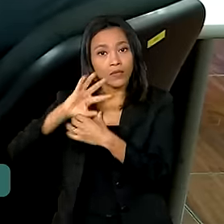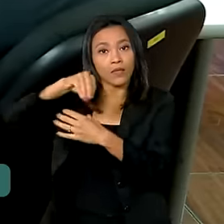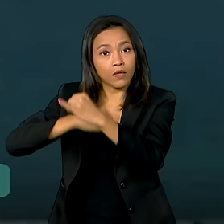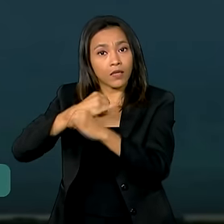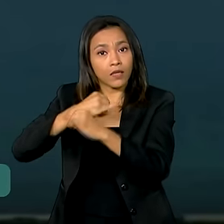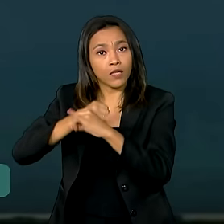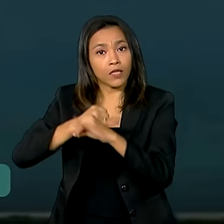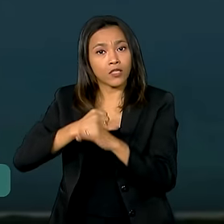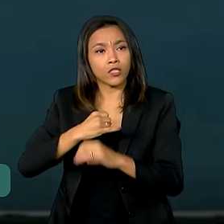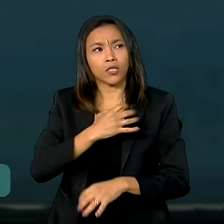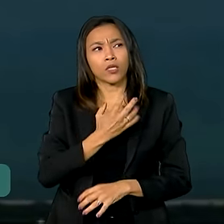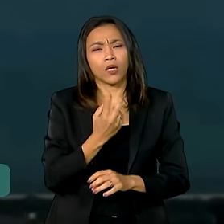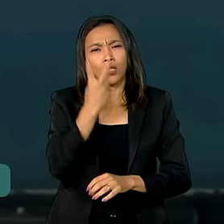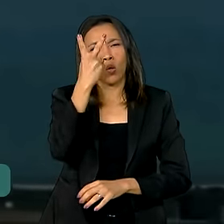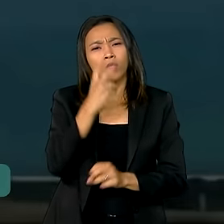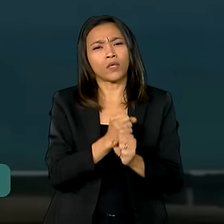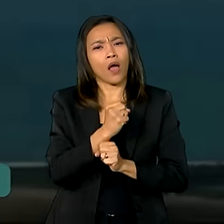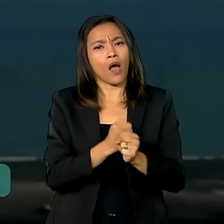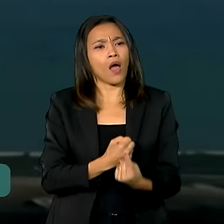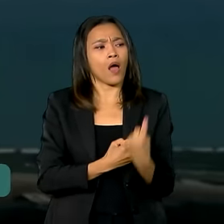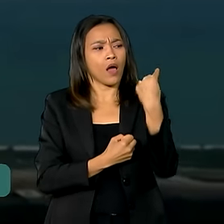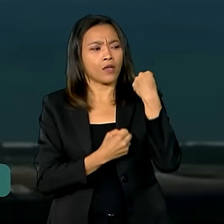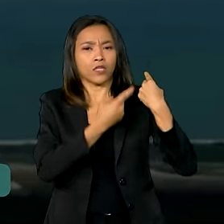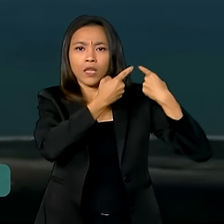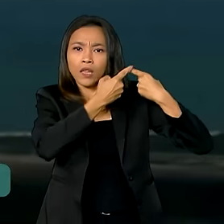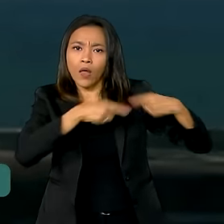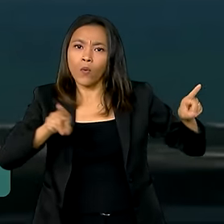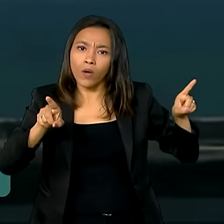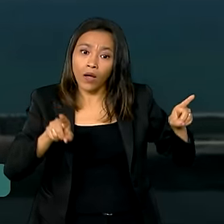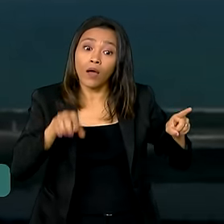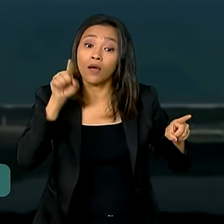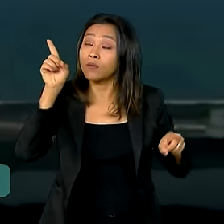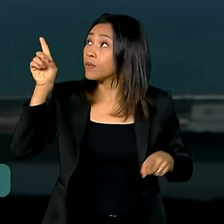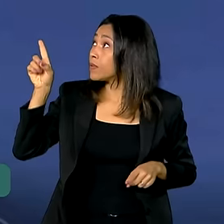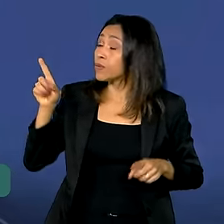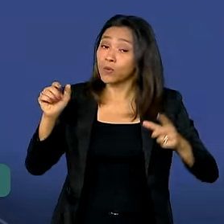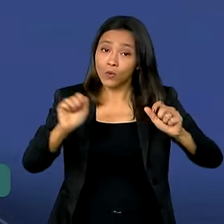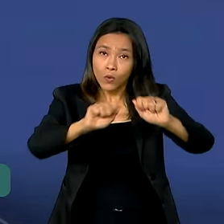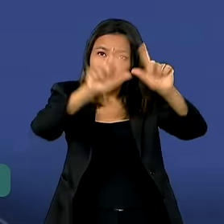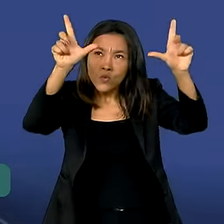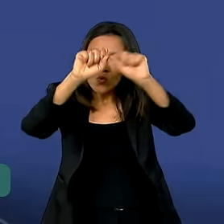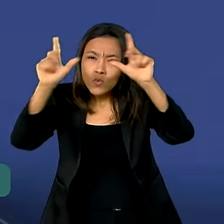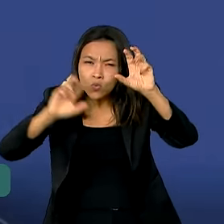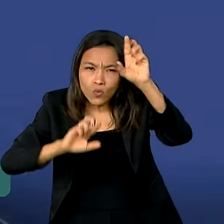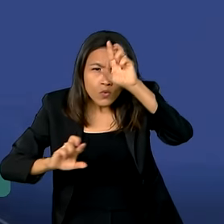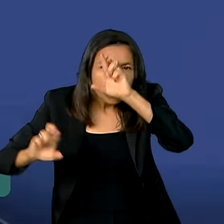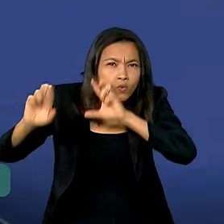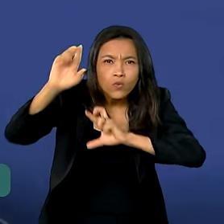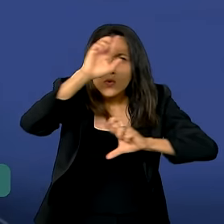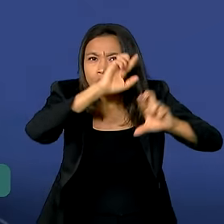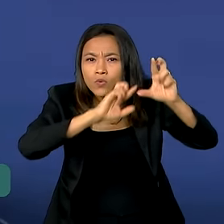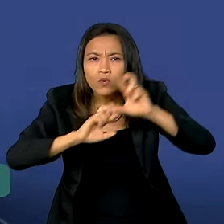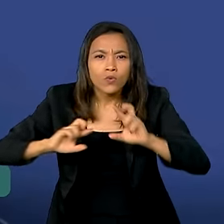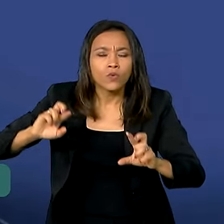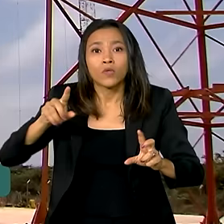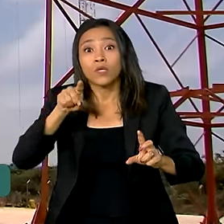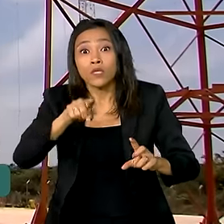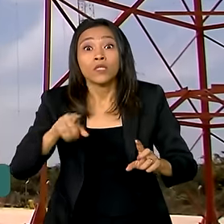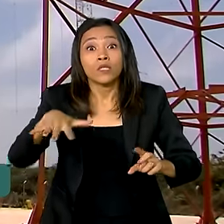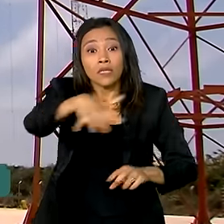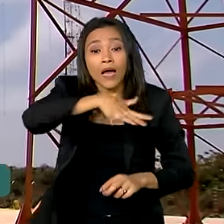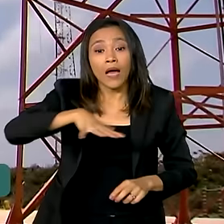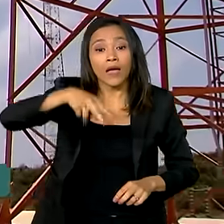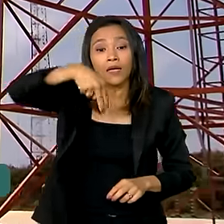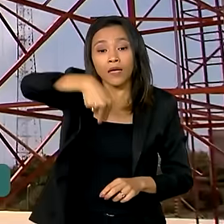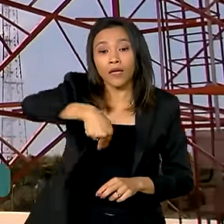E há dois anos foi inaugurado o Centro Nacional de Gerenciamento de Emergência Nuclear, um setor